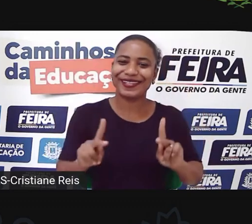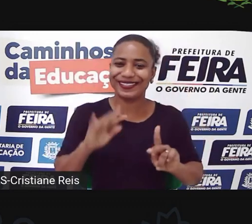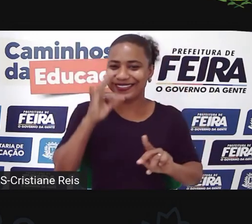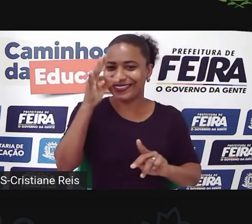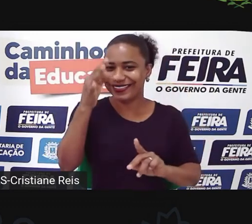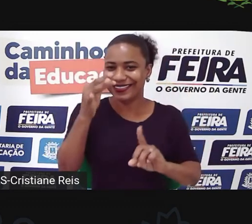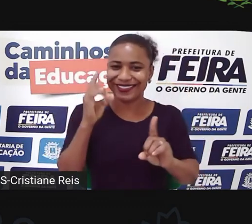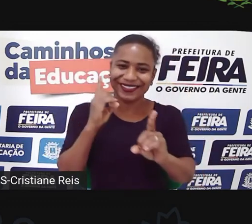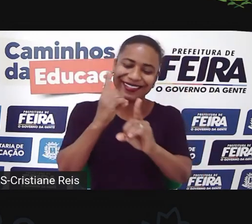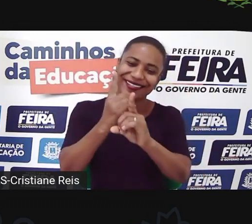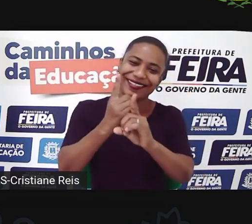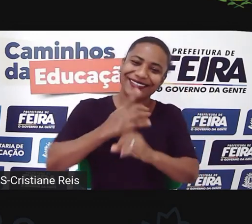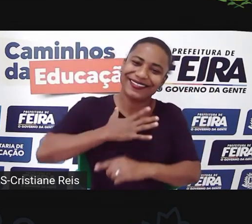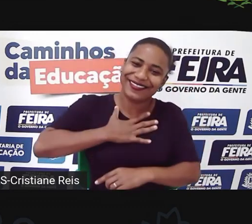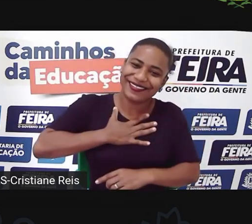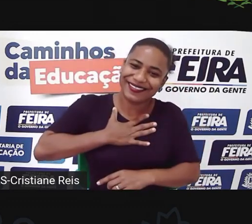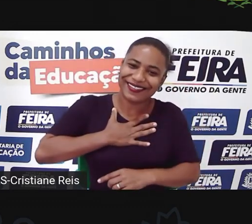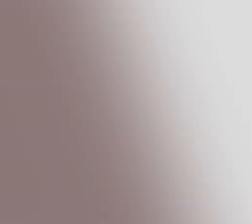Espero que tenham gostado.